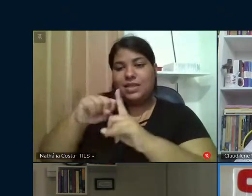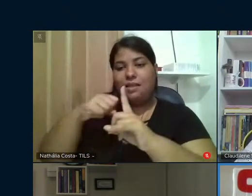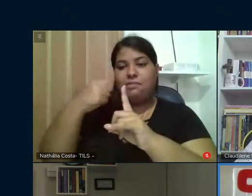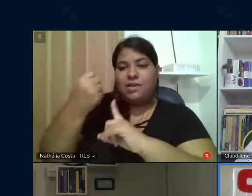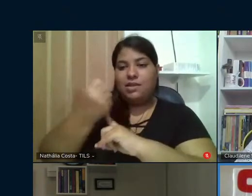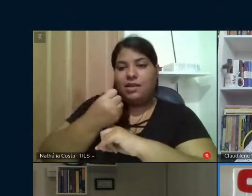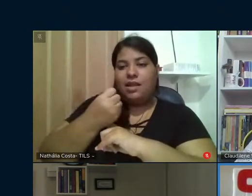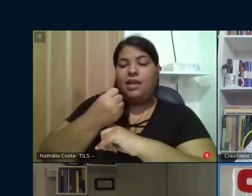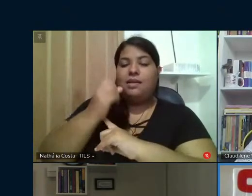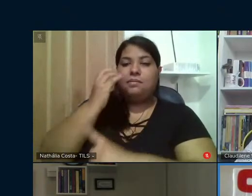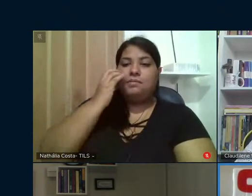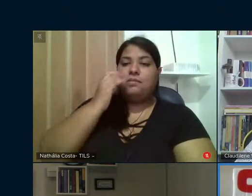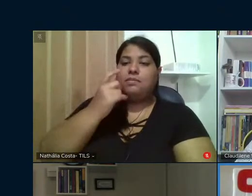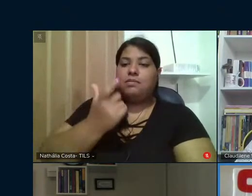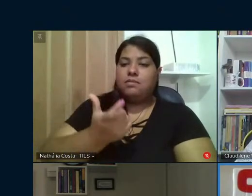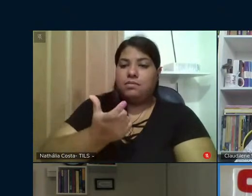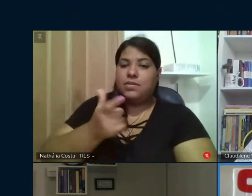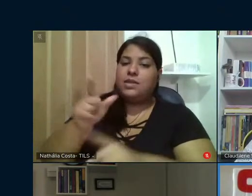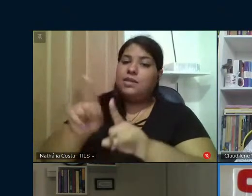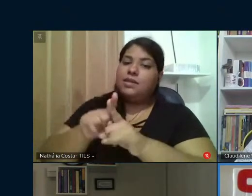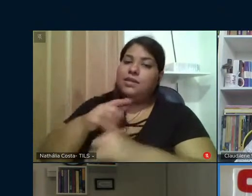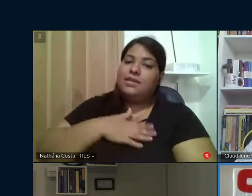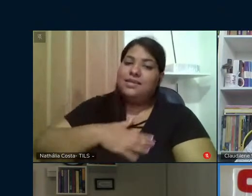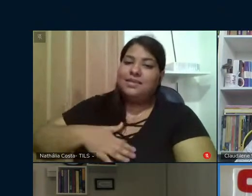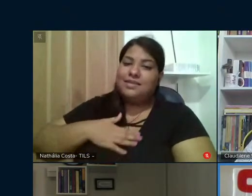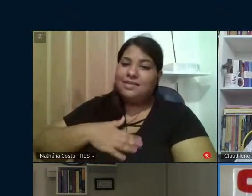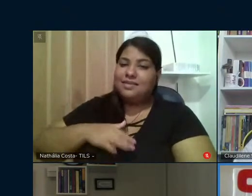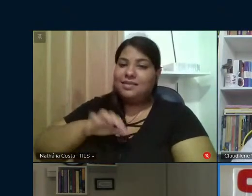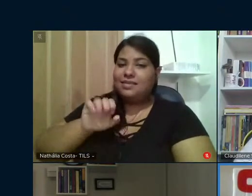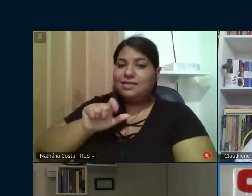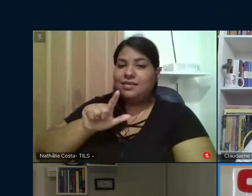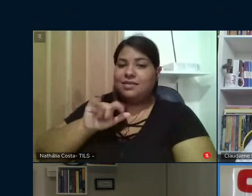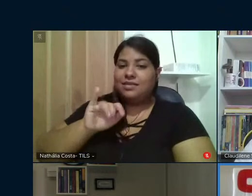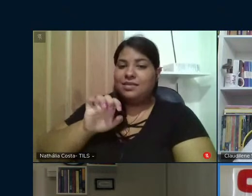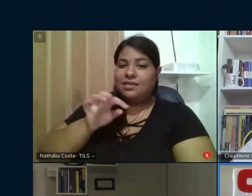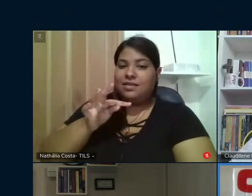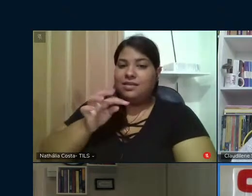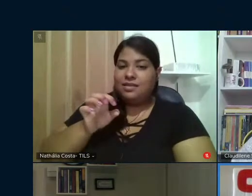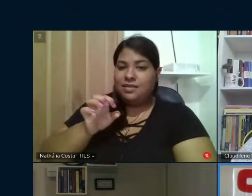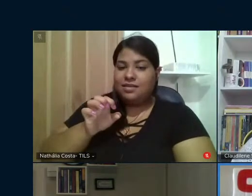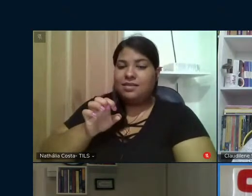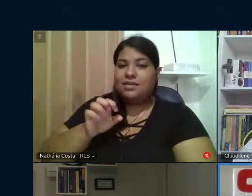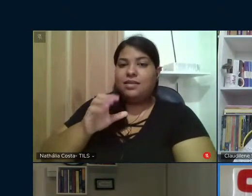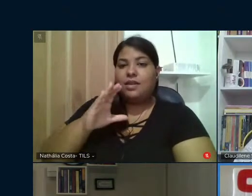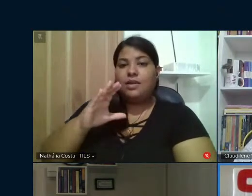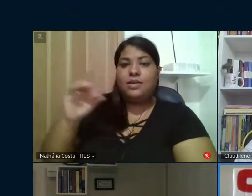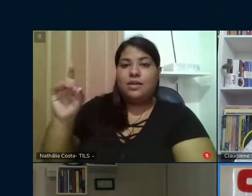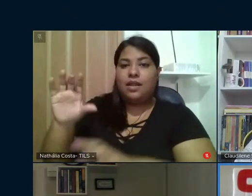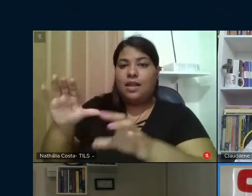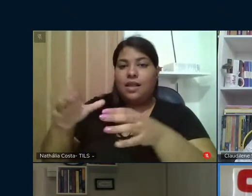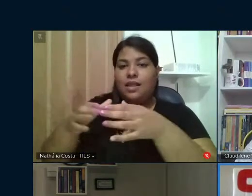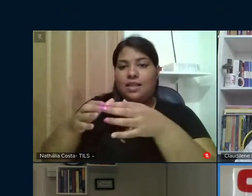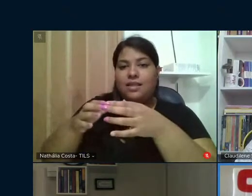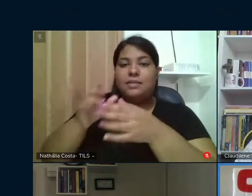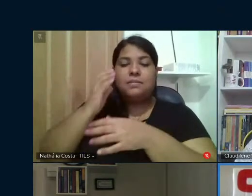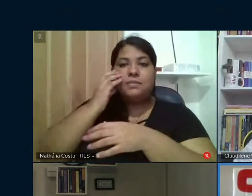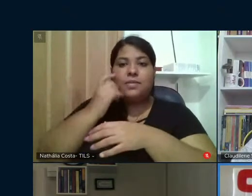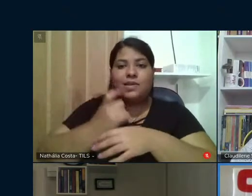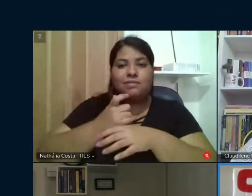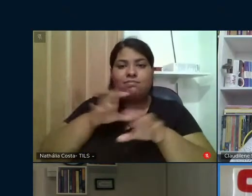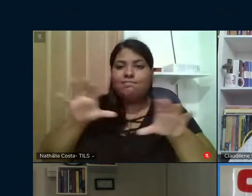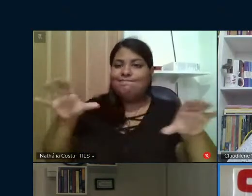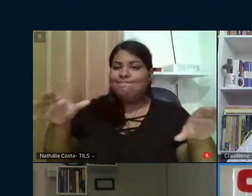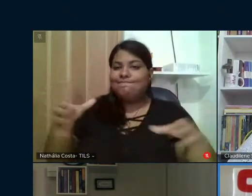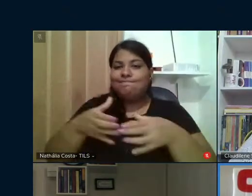Paulo Freire, principalmente a nossa querida Eliane Santiago, José Batista, que coordena a cátedra, da Paulo Freire, e toda a sua